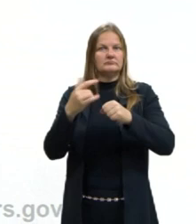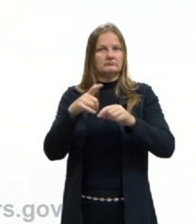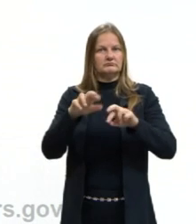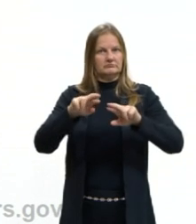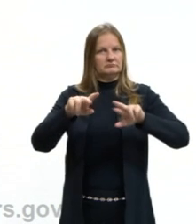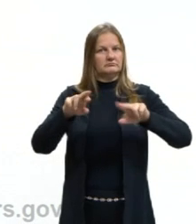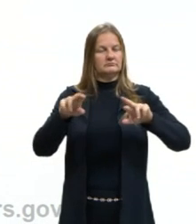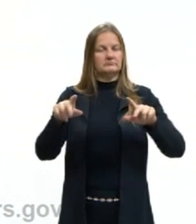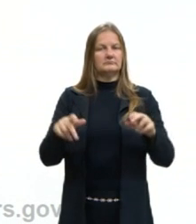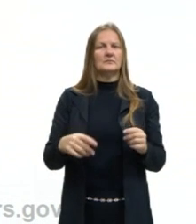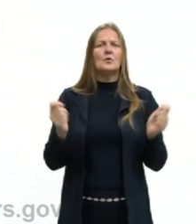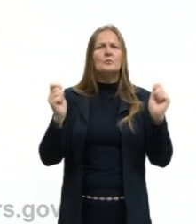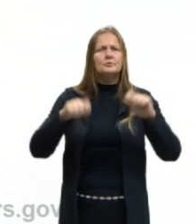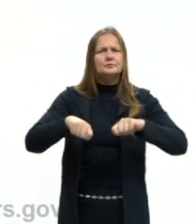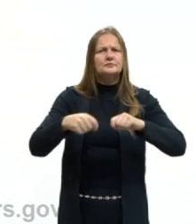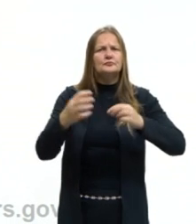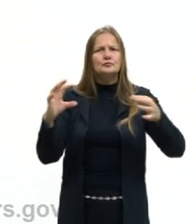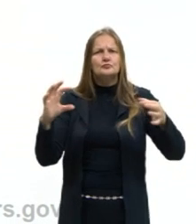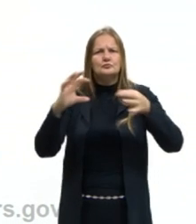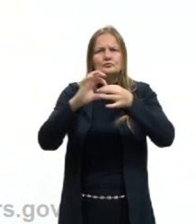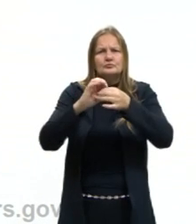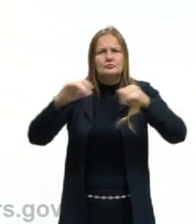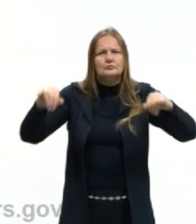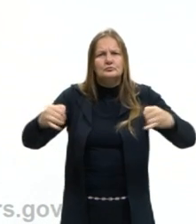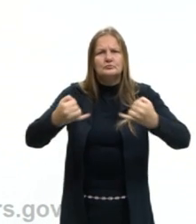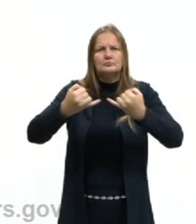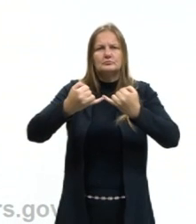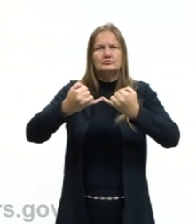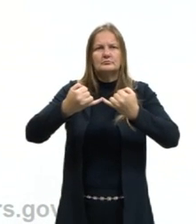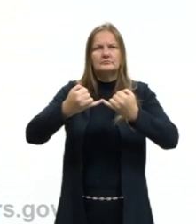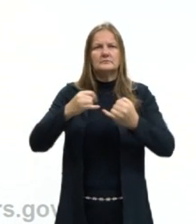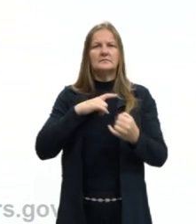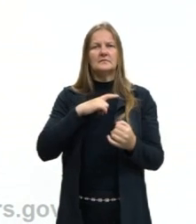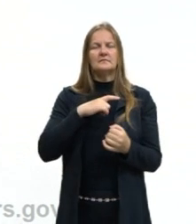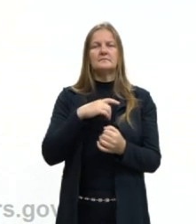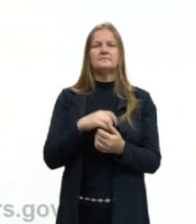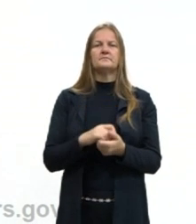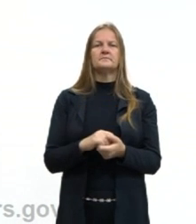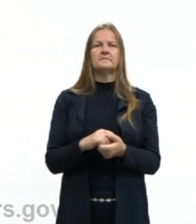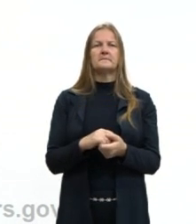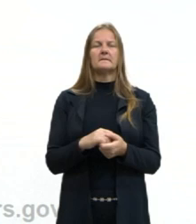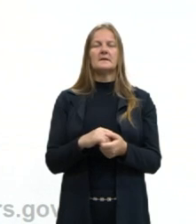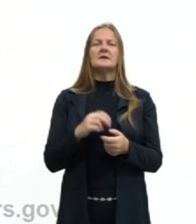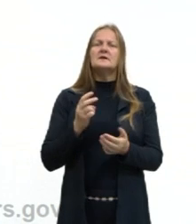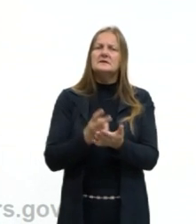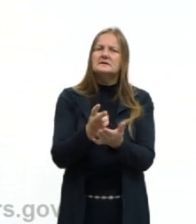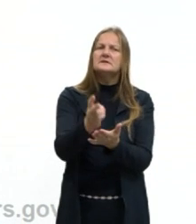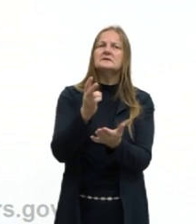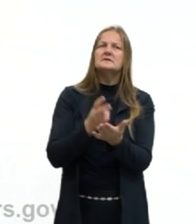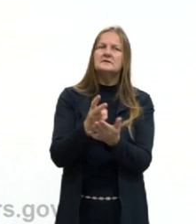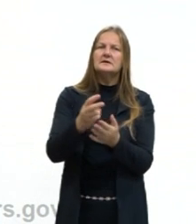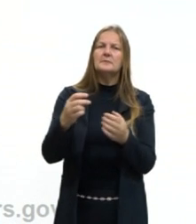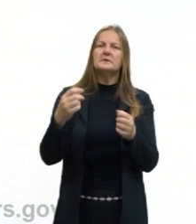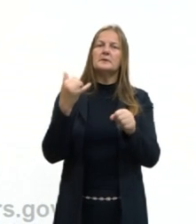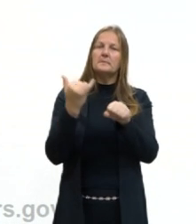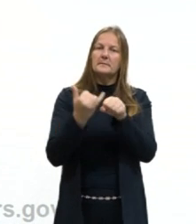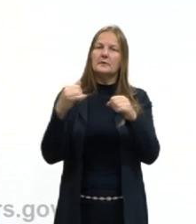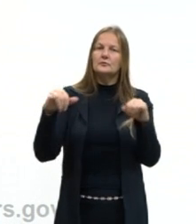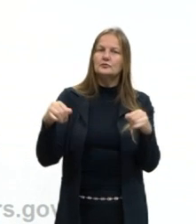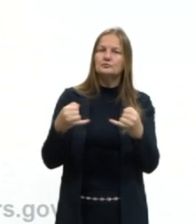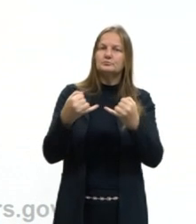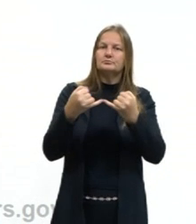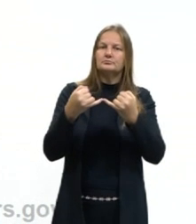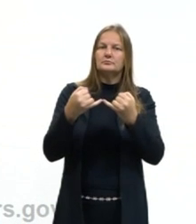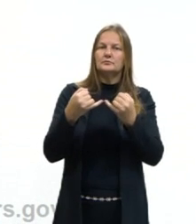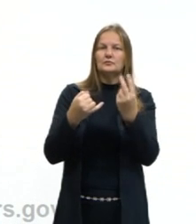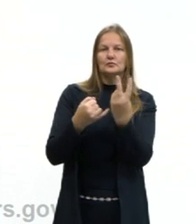possíveis de fazerem ligações iônicas. Serem compostos iônicos. Então, sempre vai ser entre um metal com uma